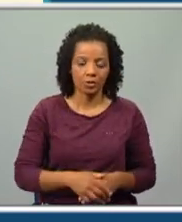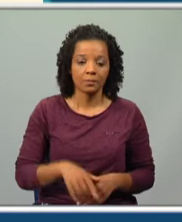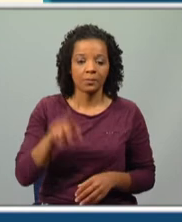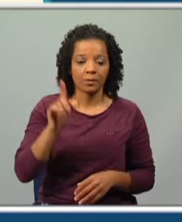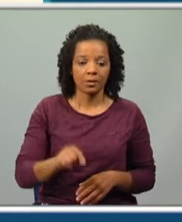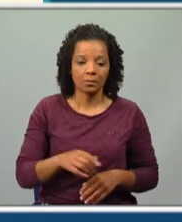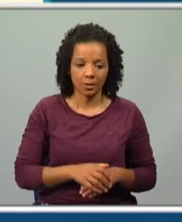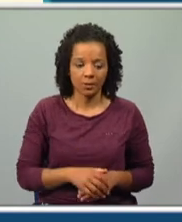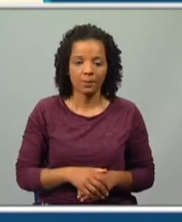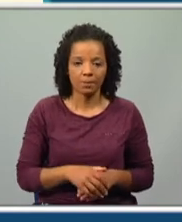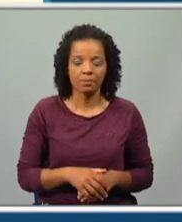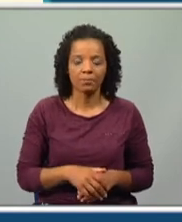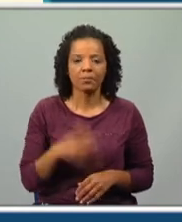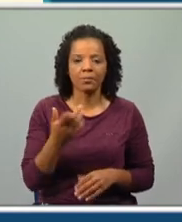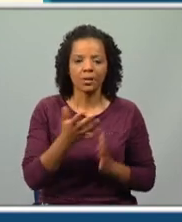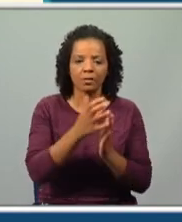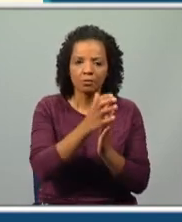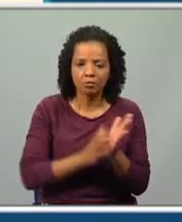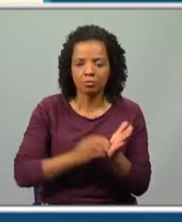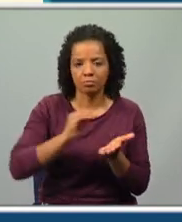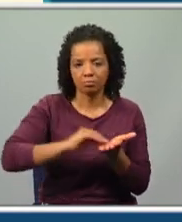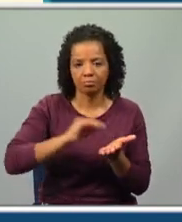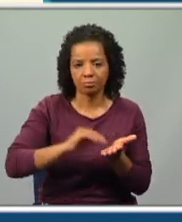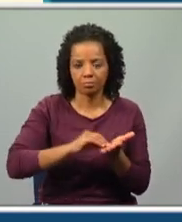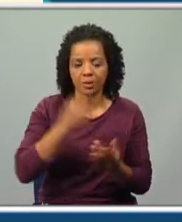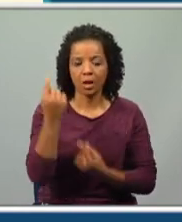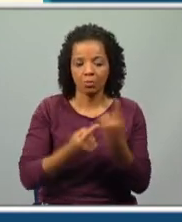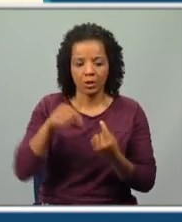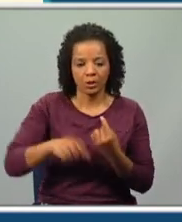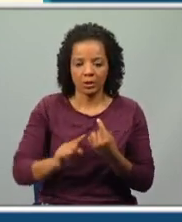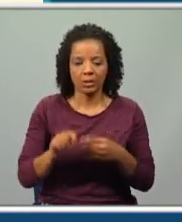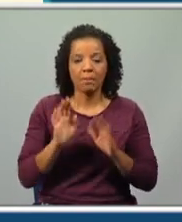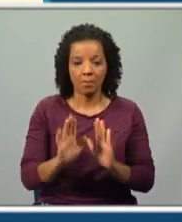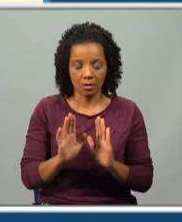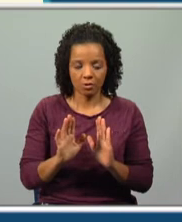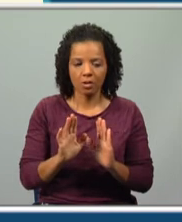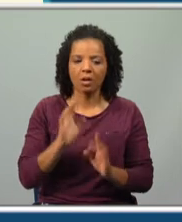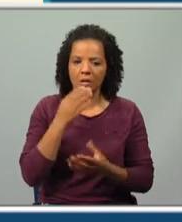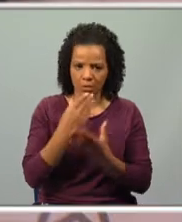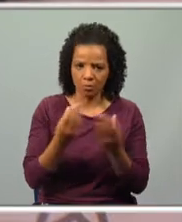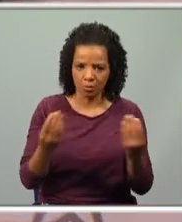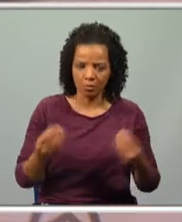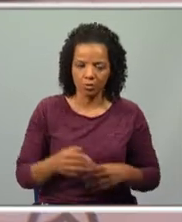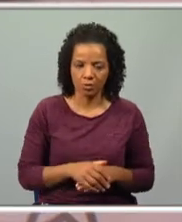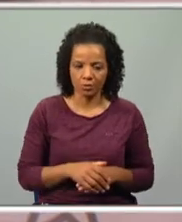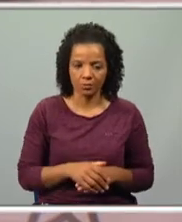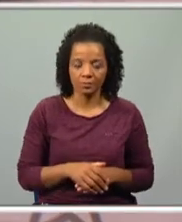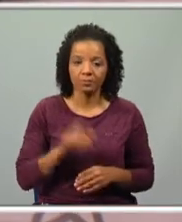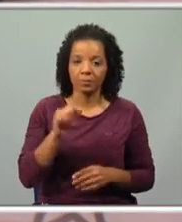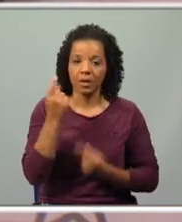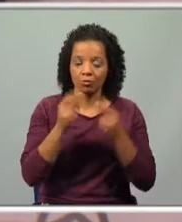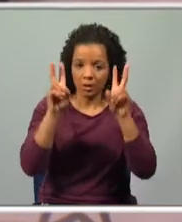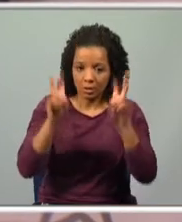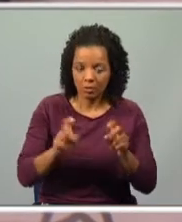as obras que escreveu. Algumas delas não estão todas referidas aqui, mas aqui ainda estão muitas e alguns